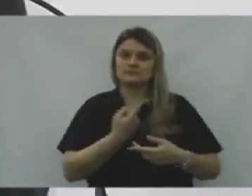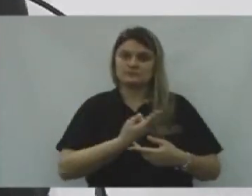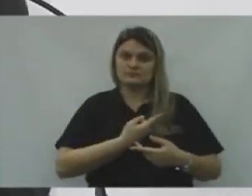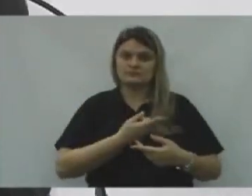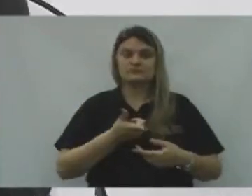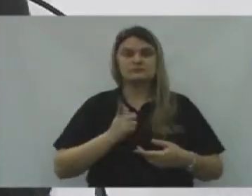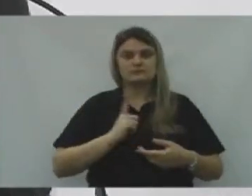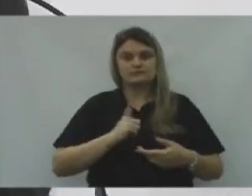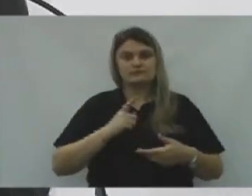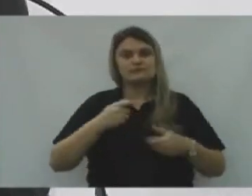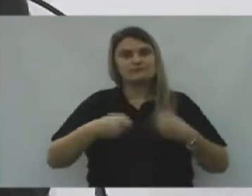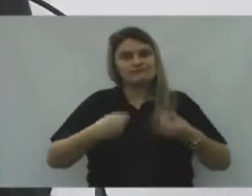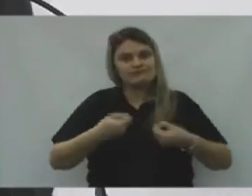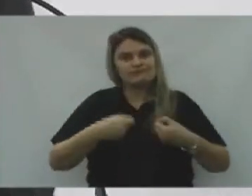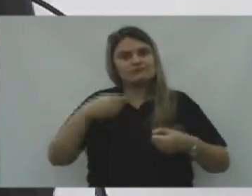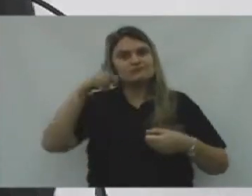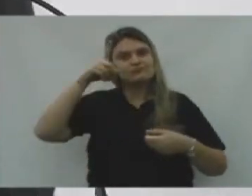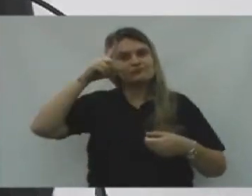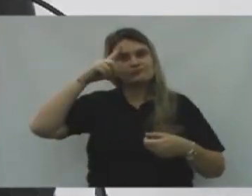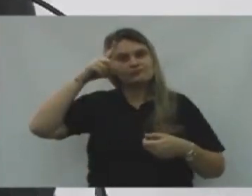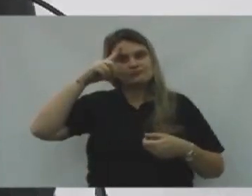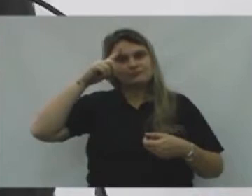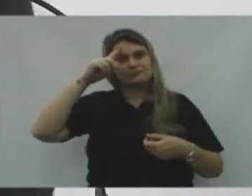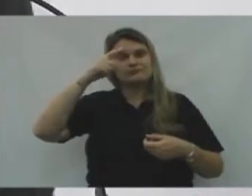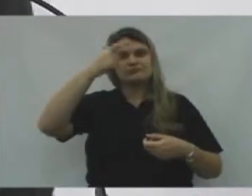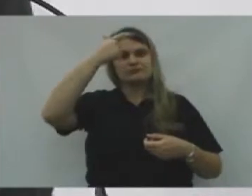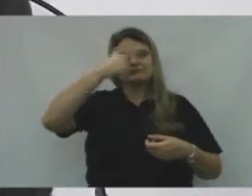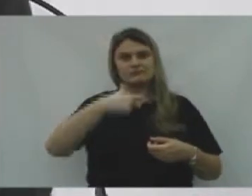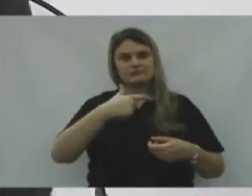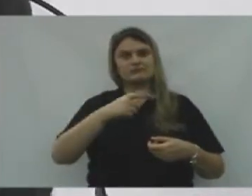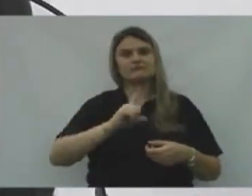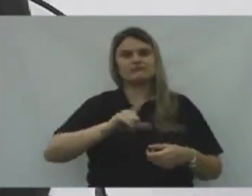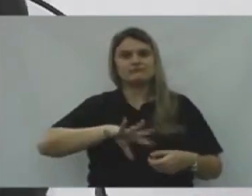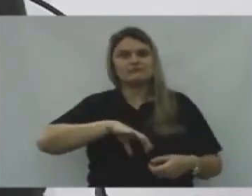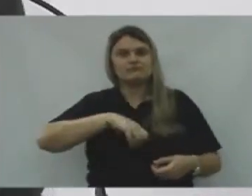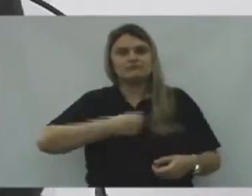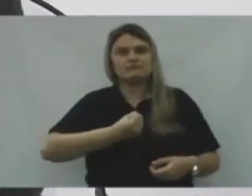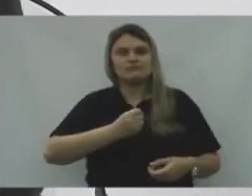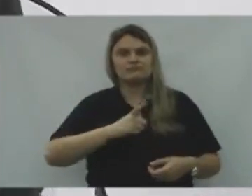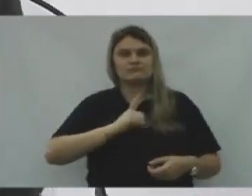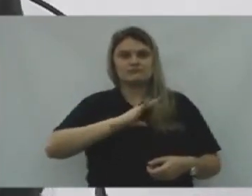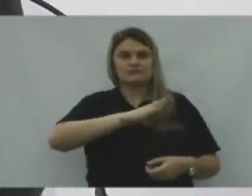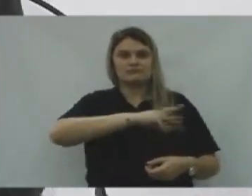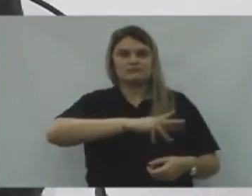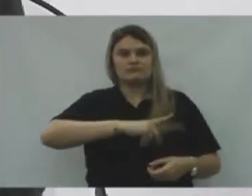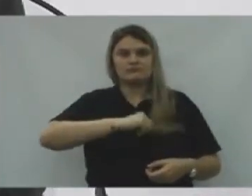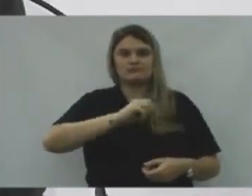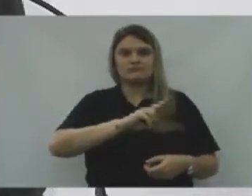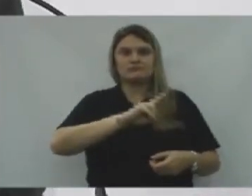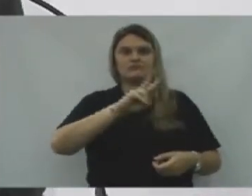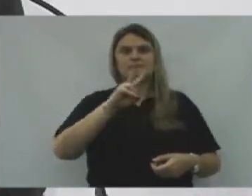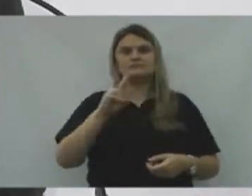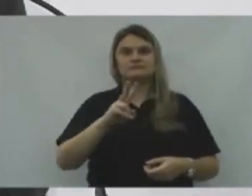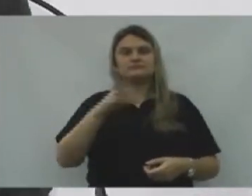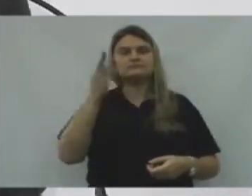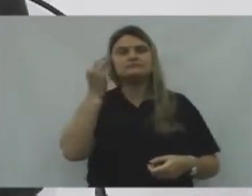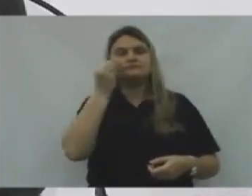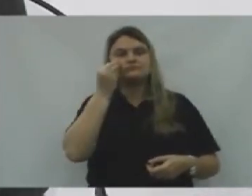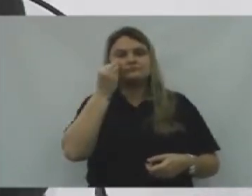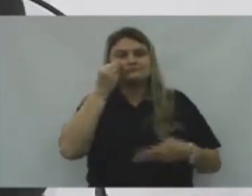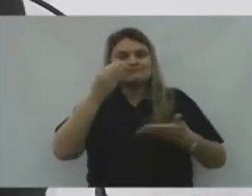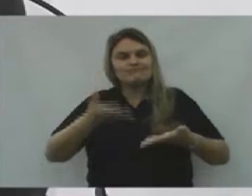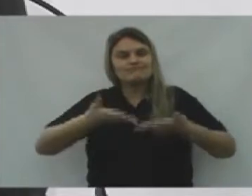estamos tentando, no dia a dia, Com atitude, com empenho, com amor à nossa União da Vitória, Tentar